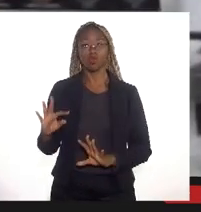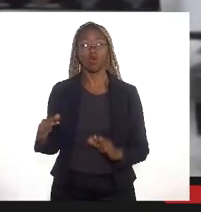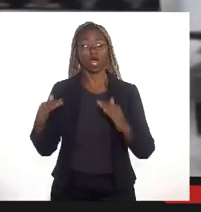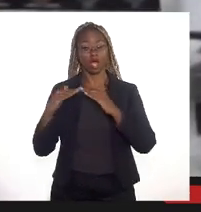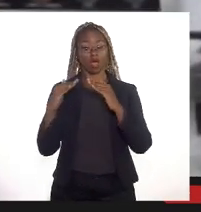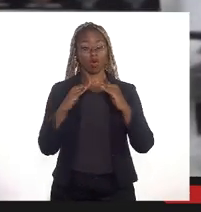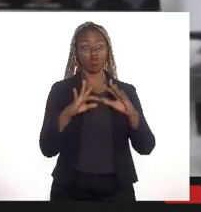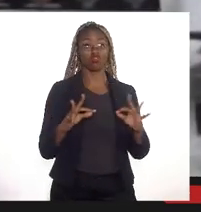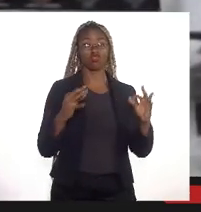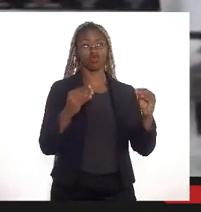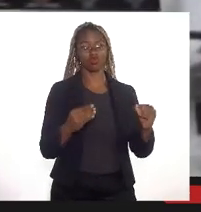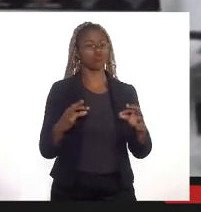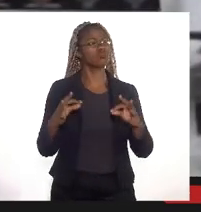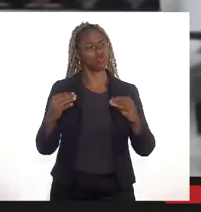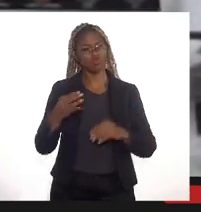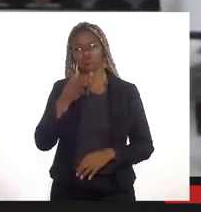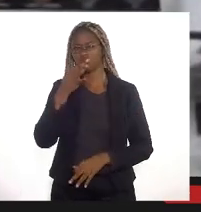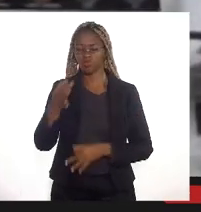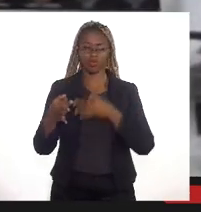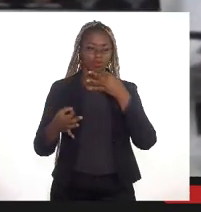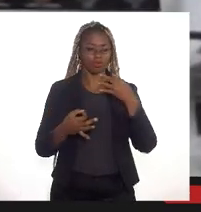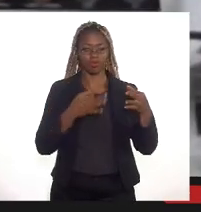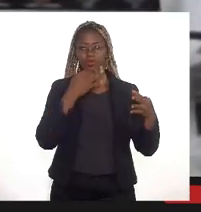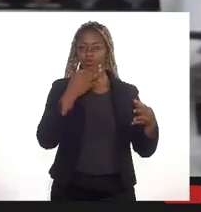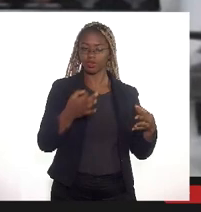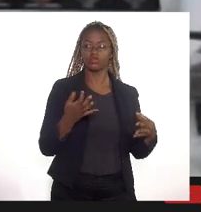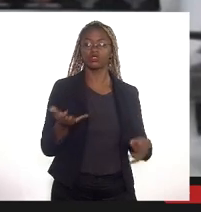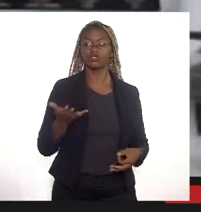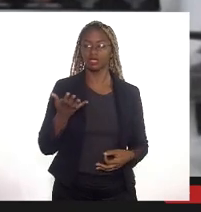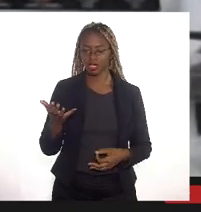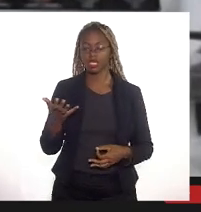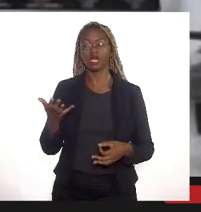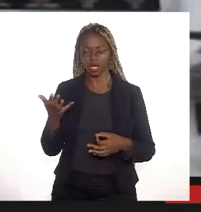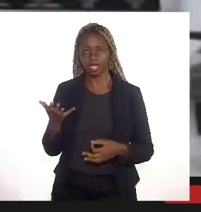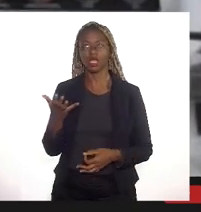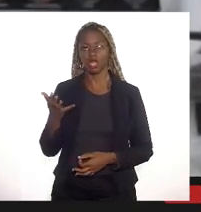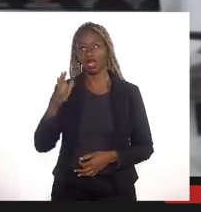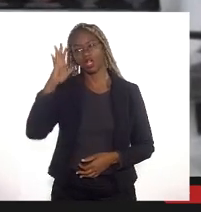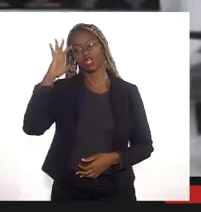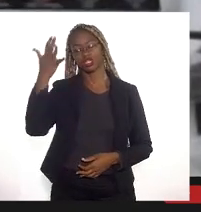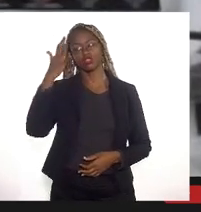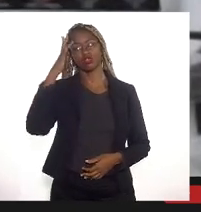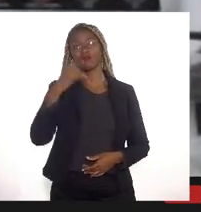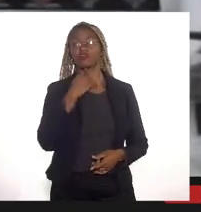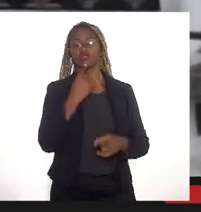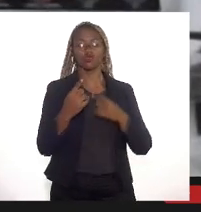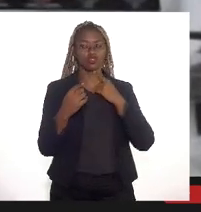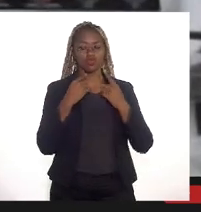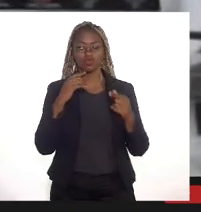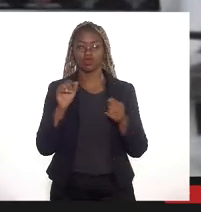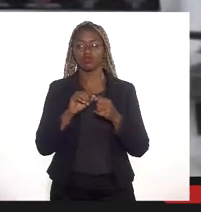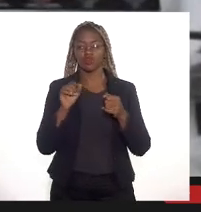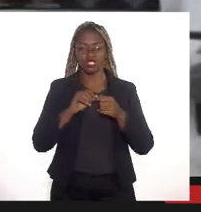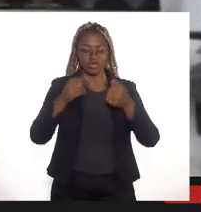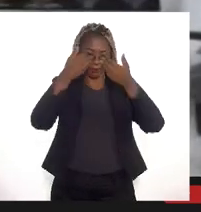todos serão ouvidos a gente vai esgotar o máximo os questionamentos para que a gente faça de uma forma bem consciente o projeto de